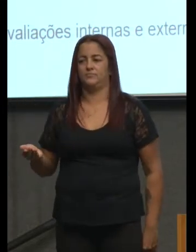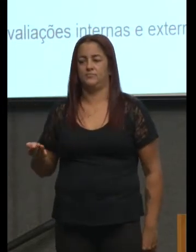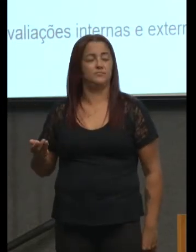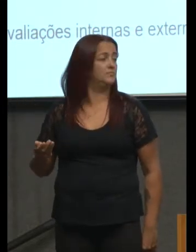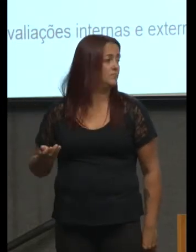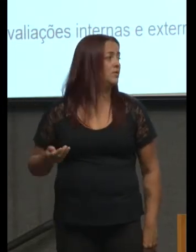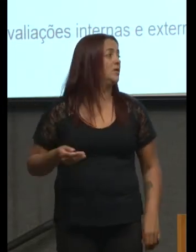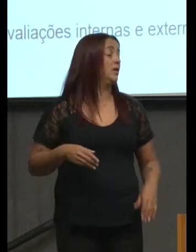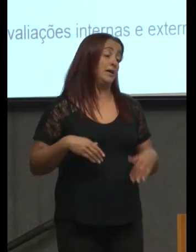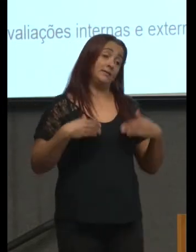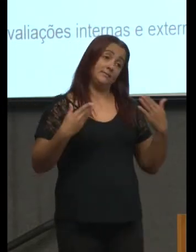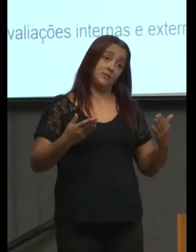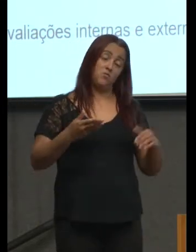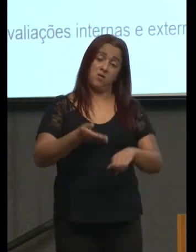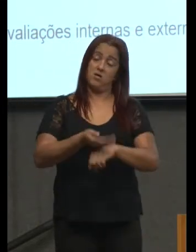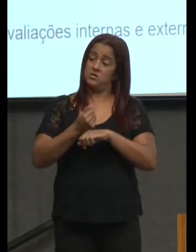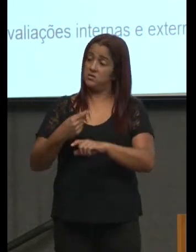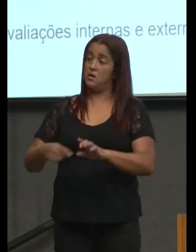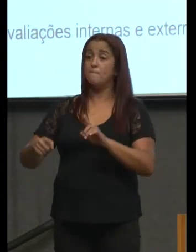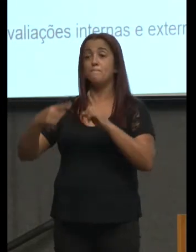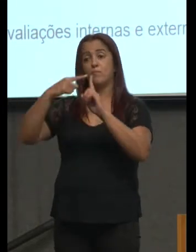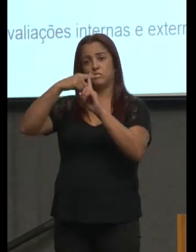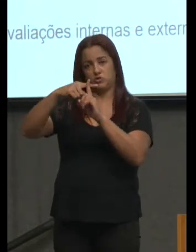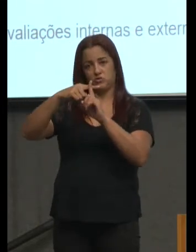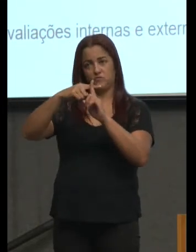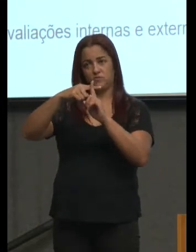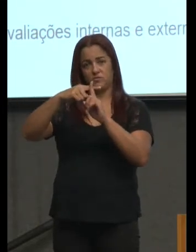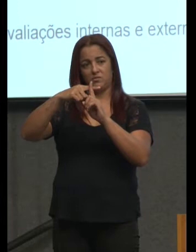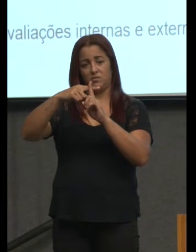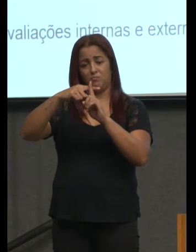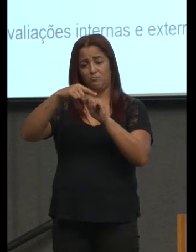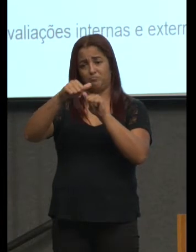então o que antes era positivo agora se tornou negativo